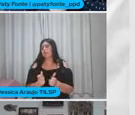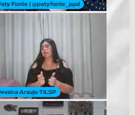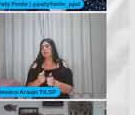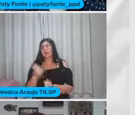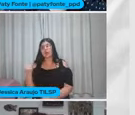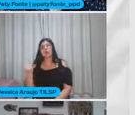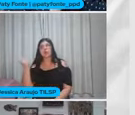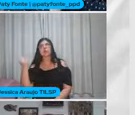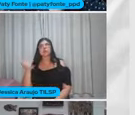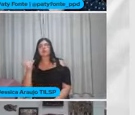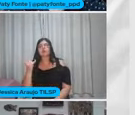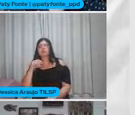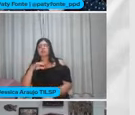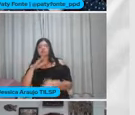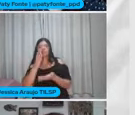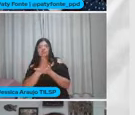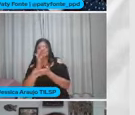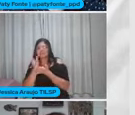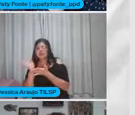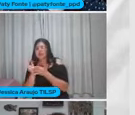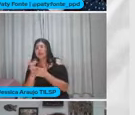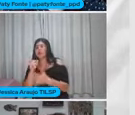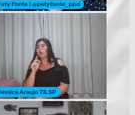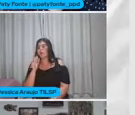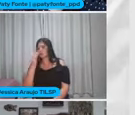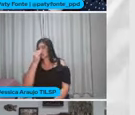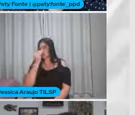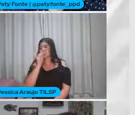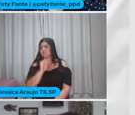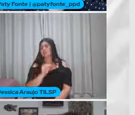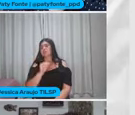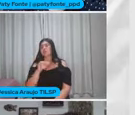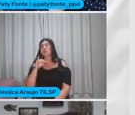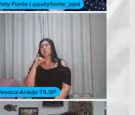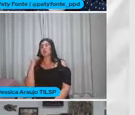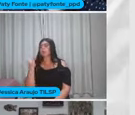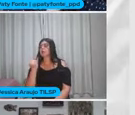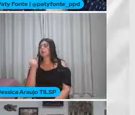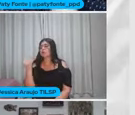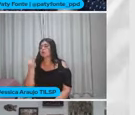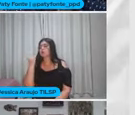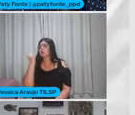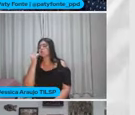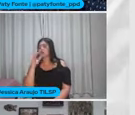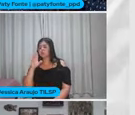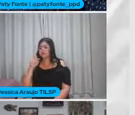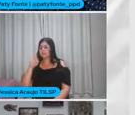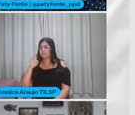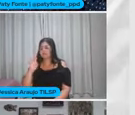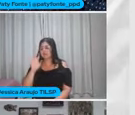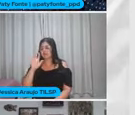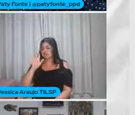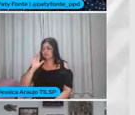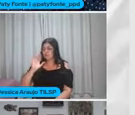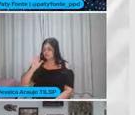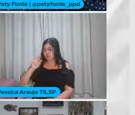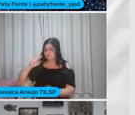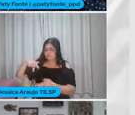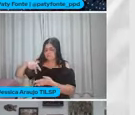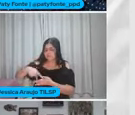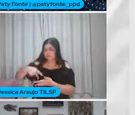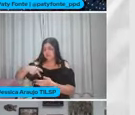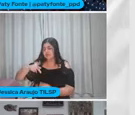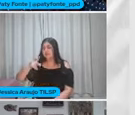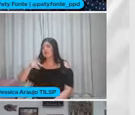seletiva Só uma criança Que tem a oportunidade De botar o pezinho No chão ali Vai entender a importância De não se